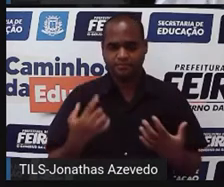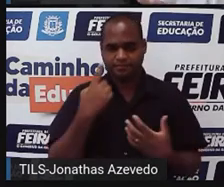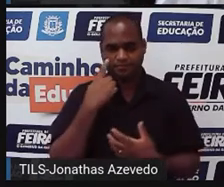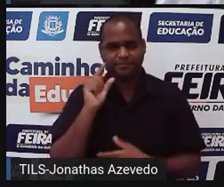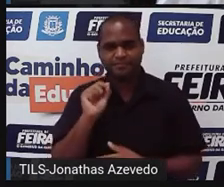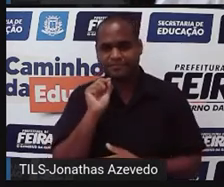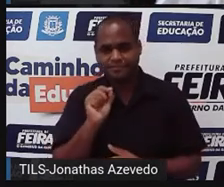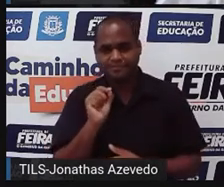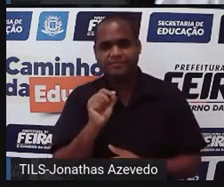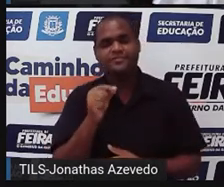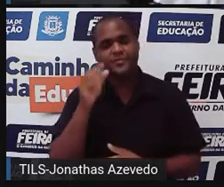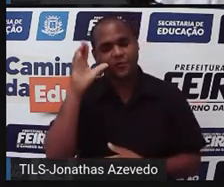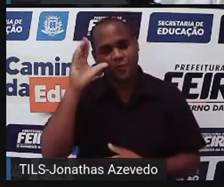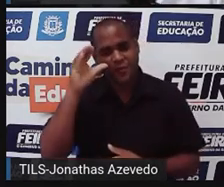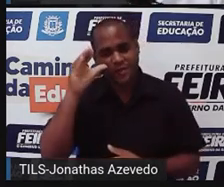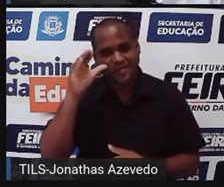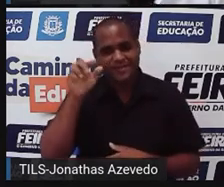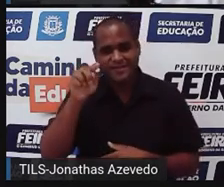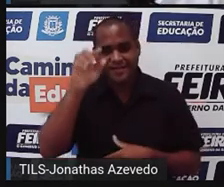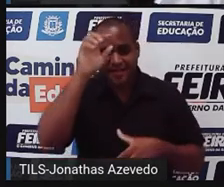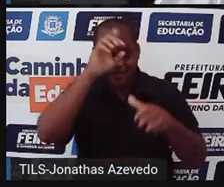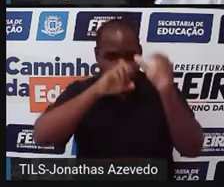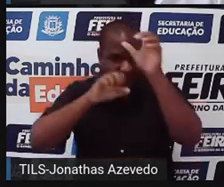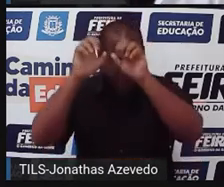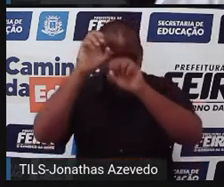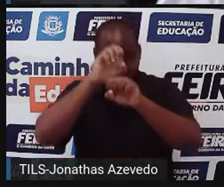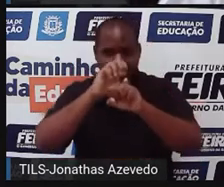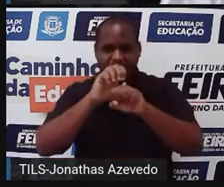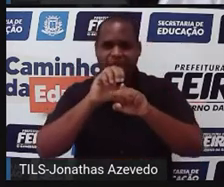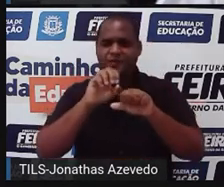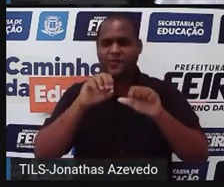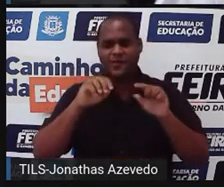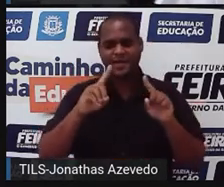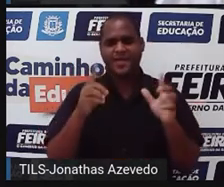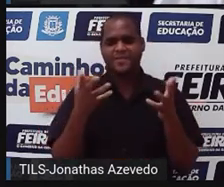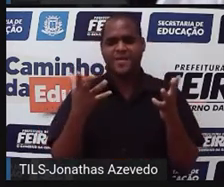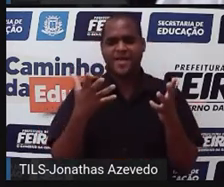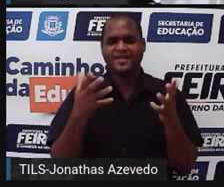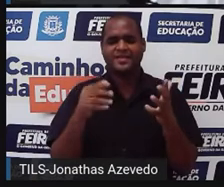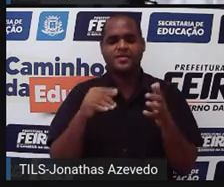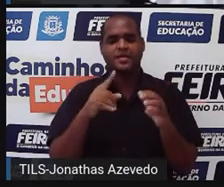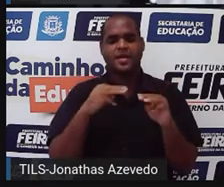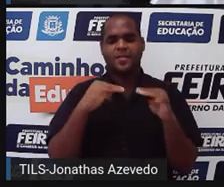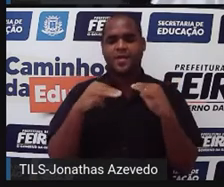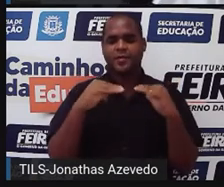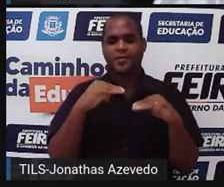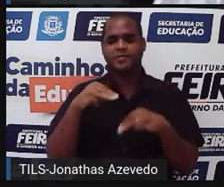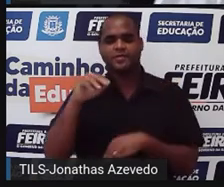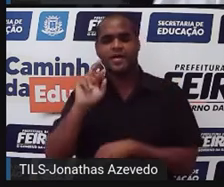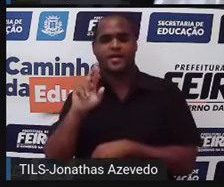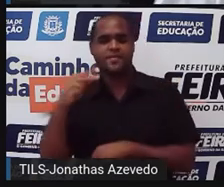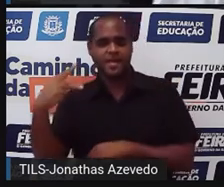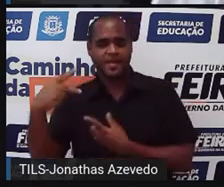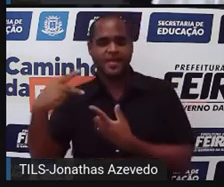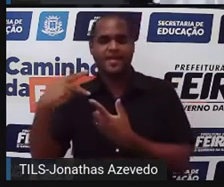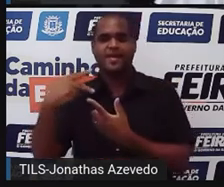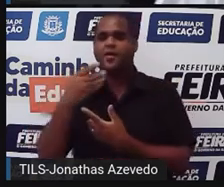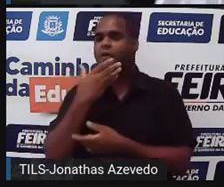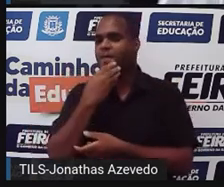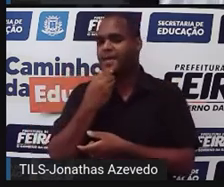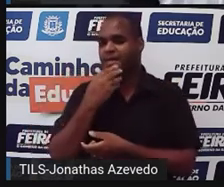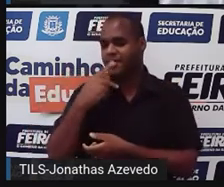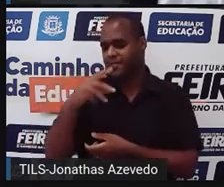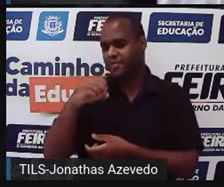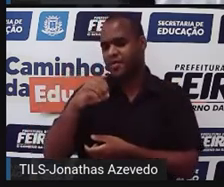ficou curioso pra descobrir como é esse método, né? O método de resolução de problemas de